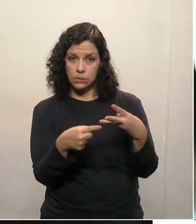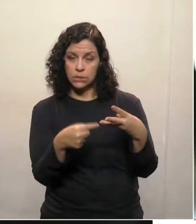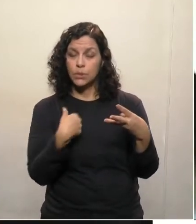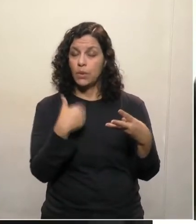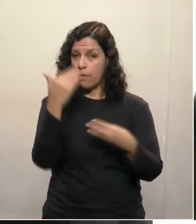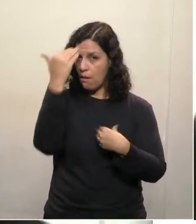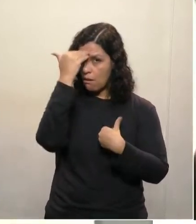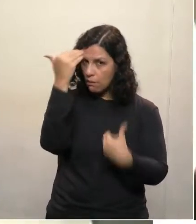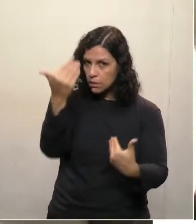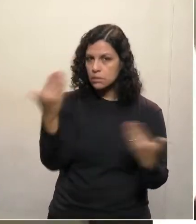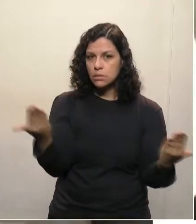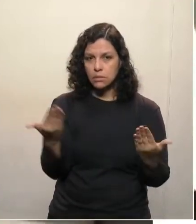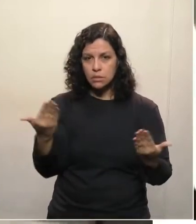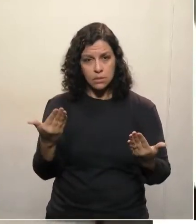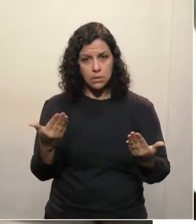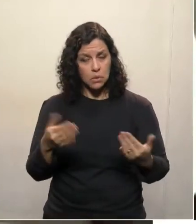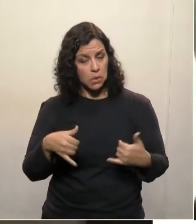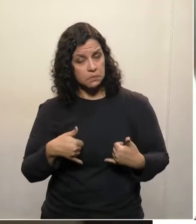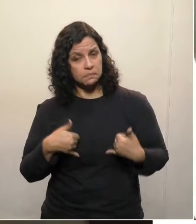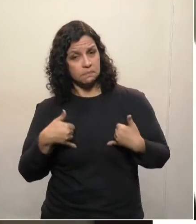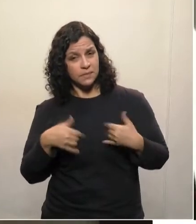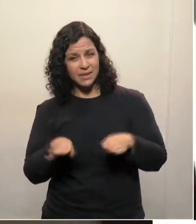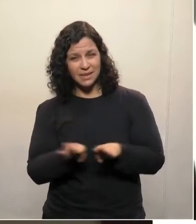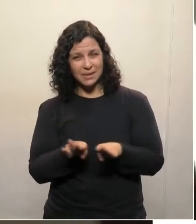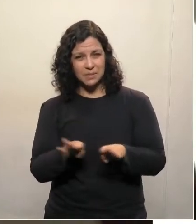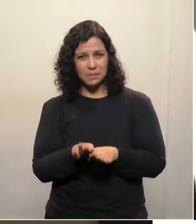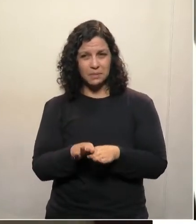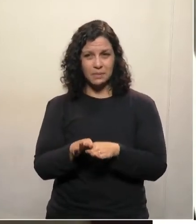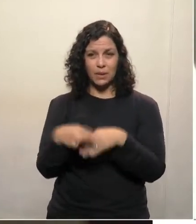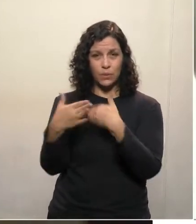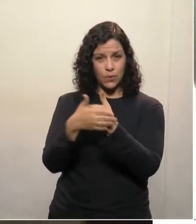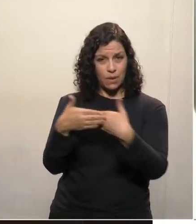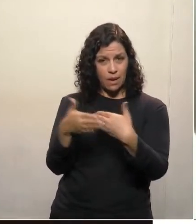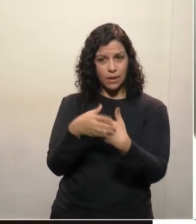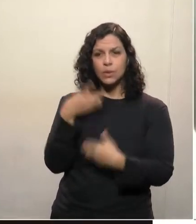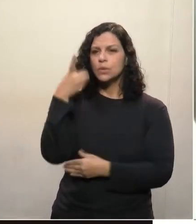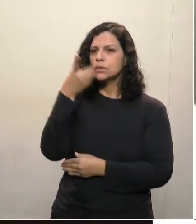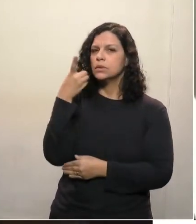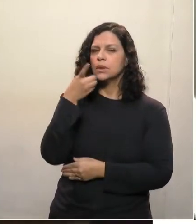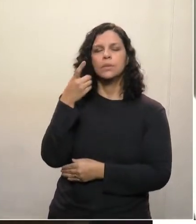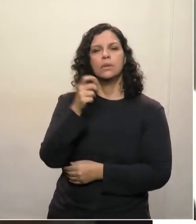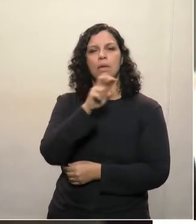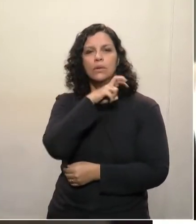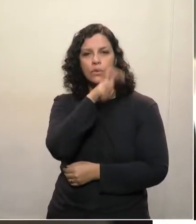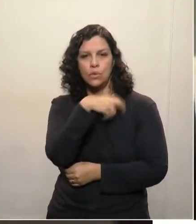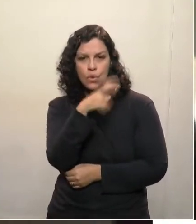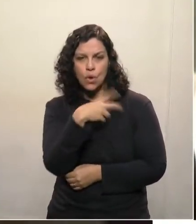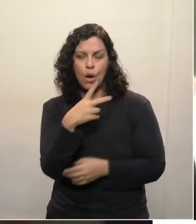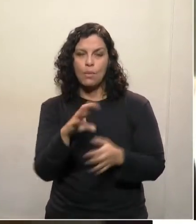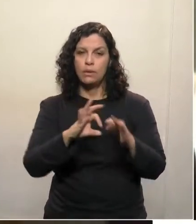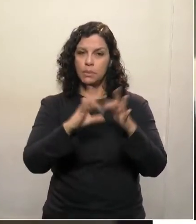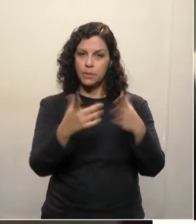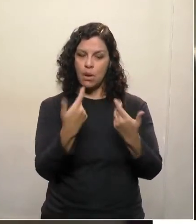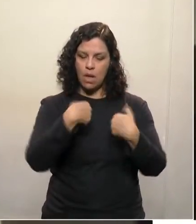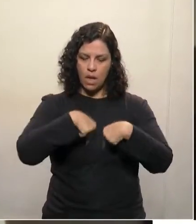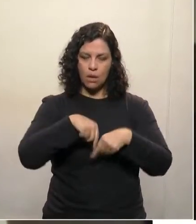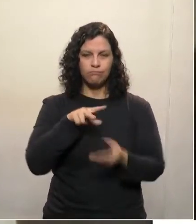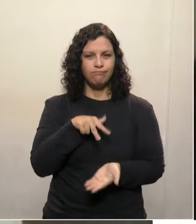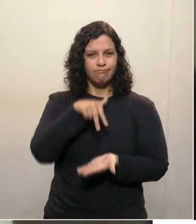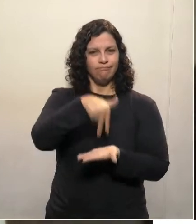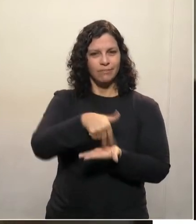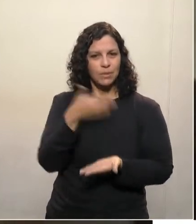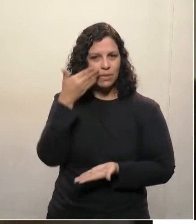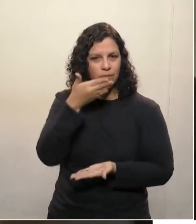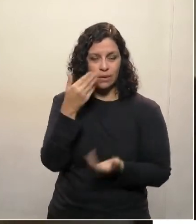agradecer a elegância e a gentileza do deputado Cobra por ter cedido o horário. Um abraço, nobre